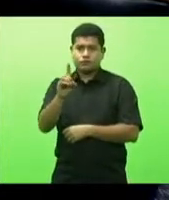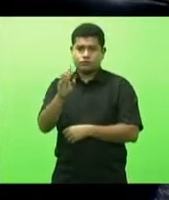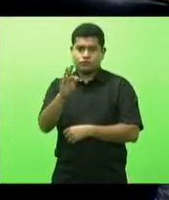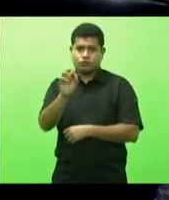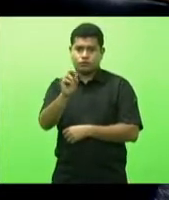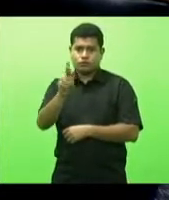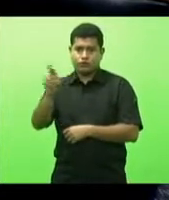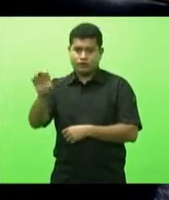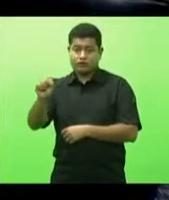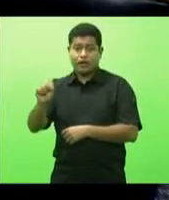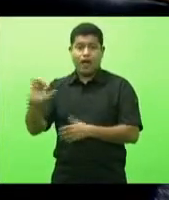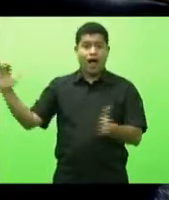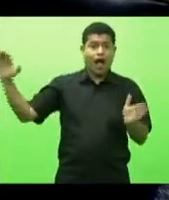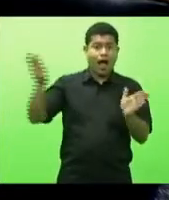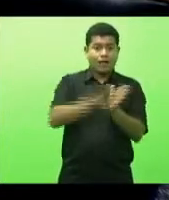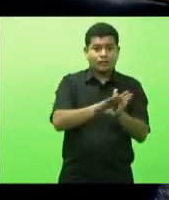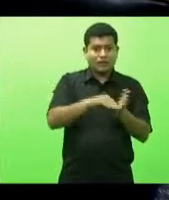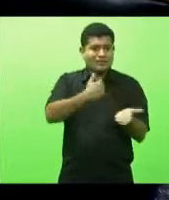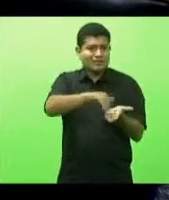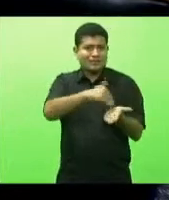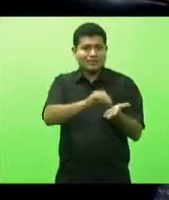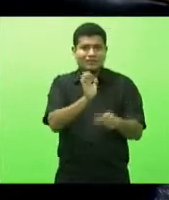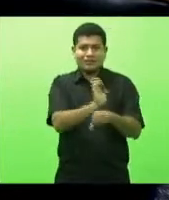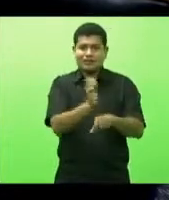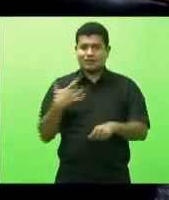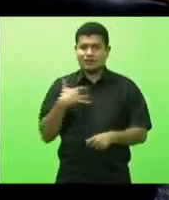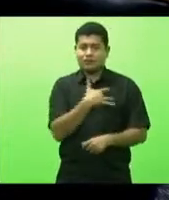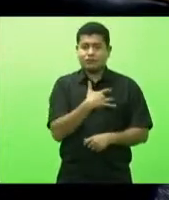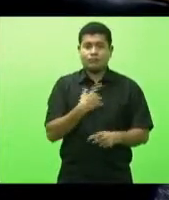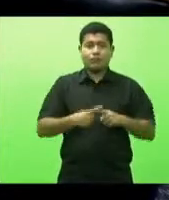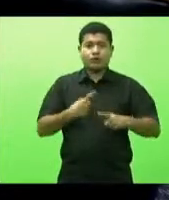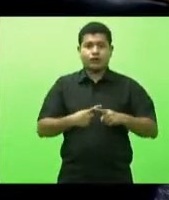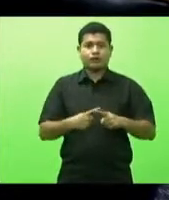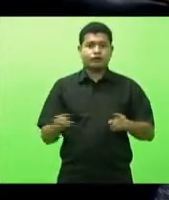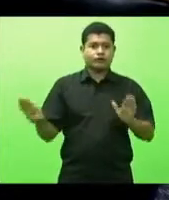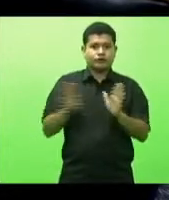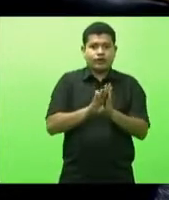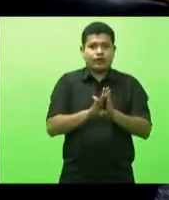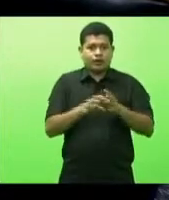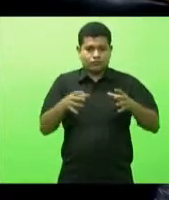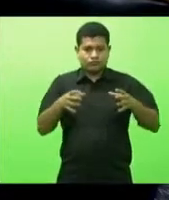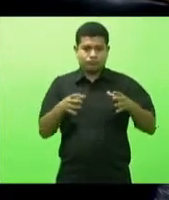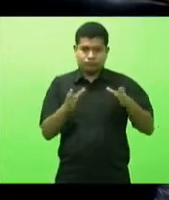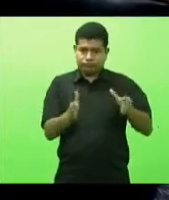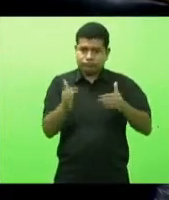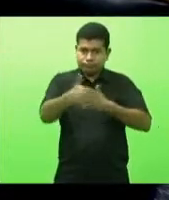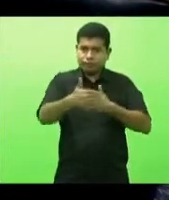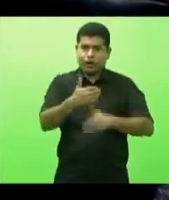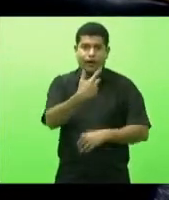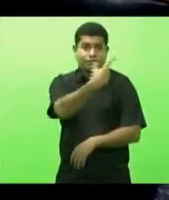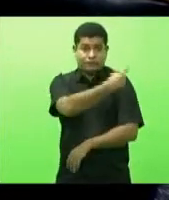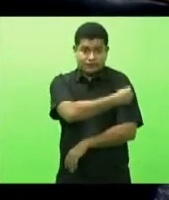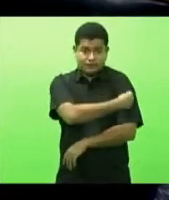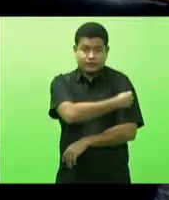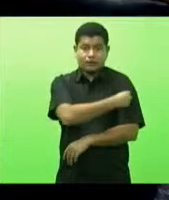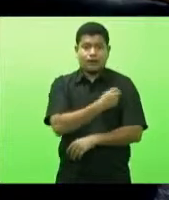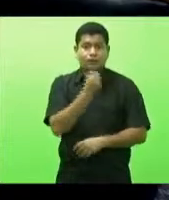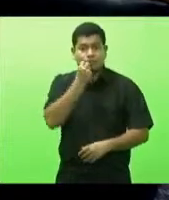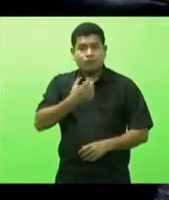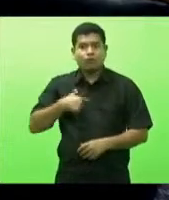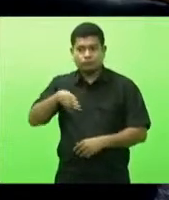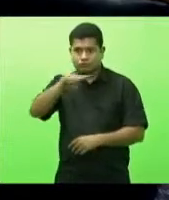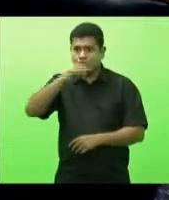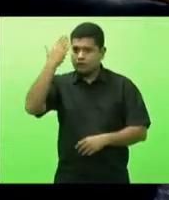que cada vez que chega uma vacina em Santa Catarina e é bom que todos aqui saibam em nove